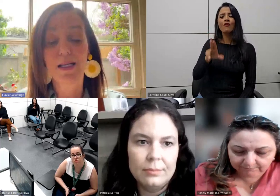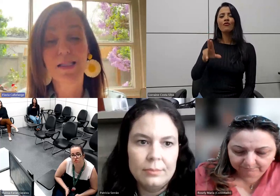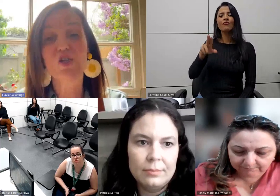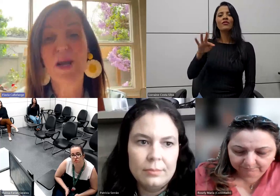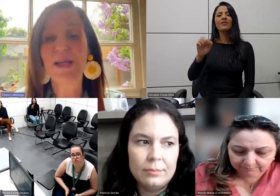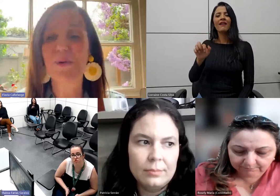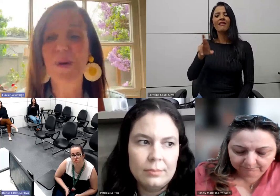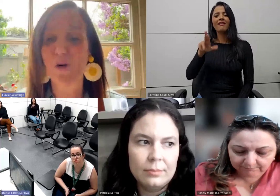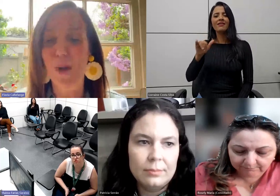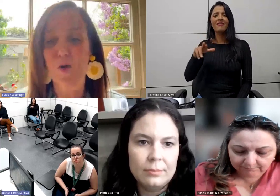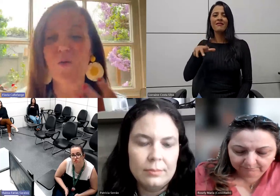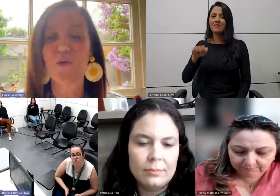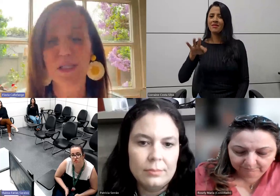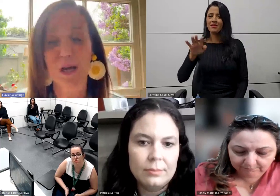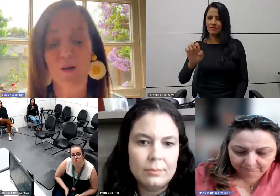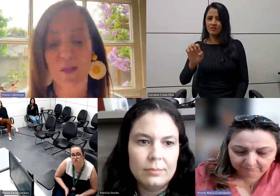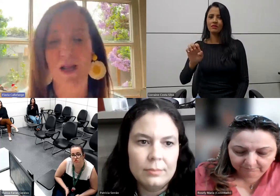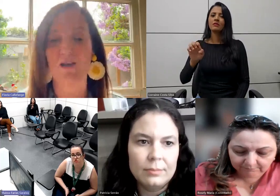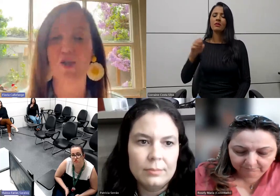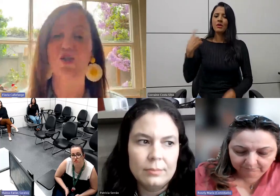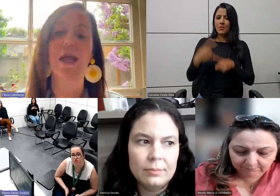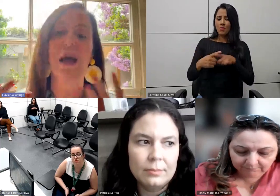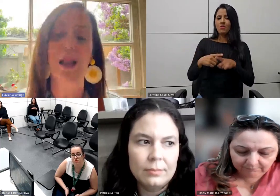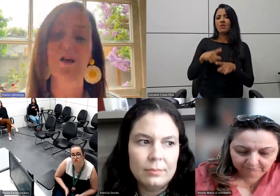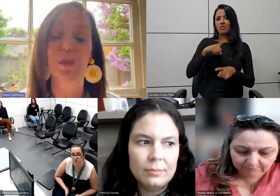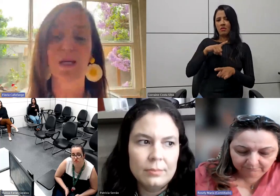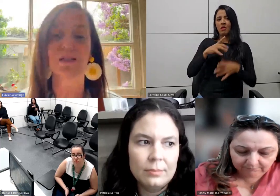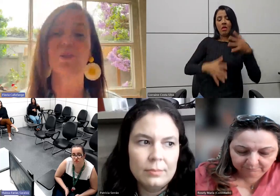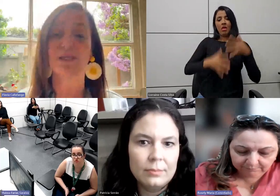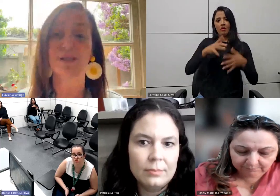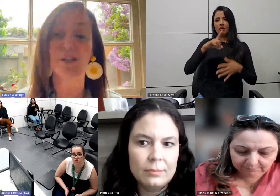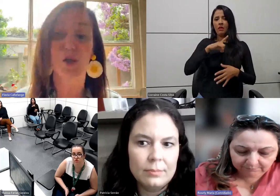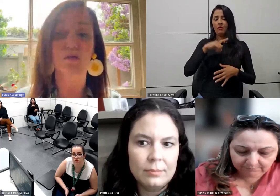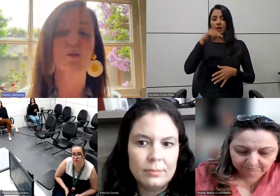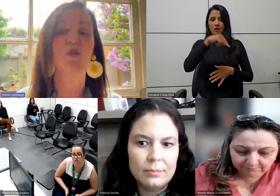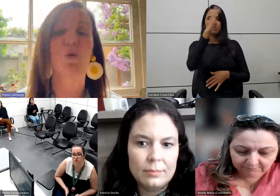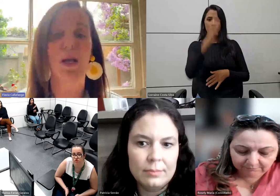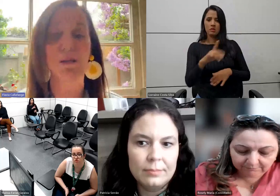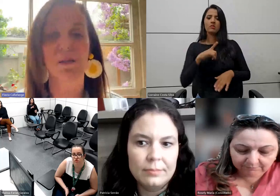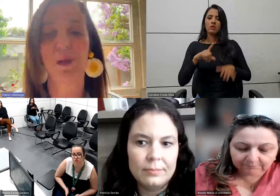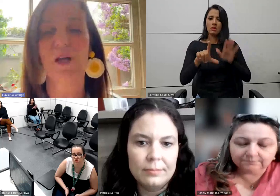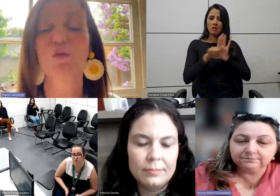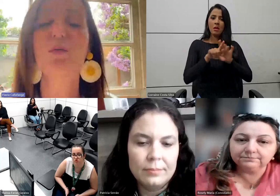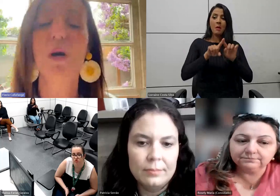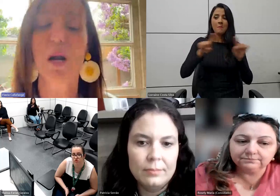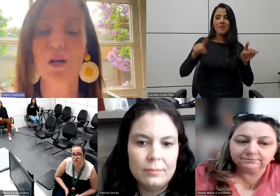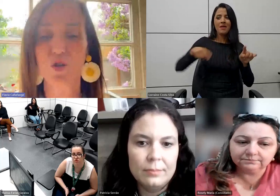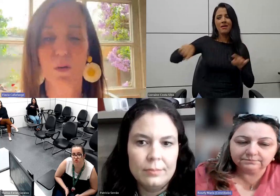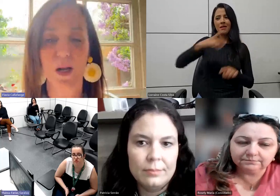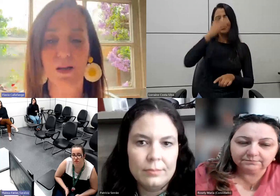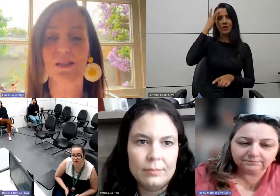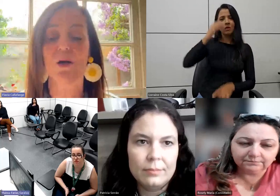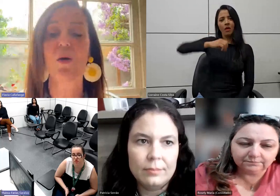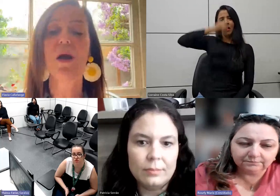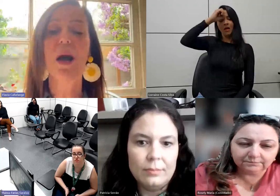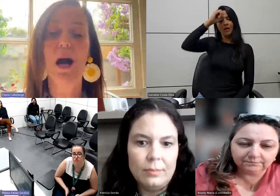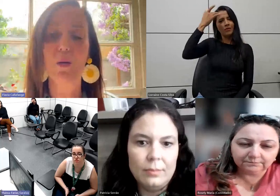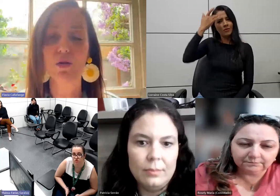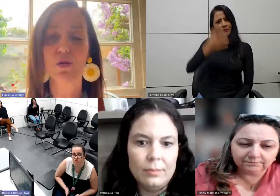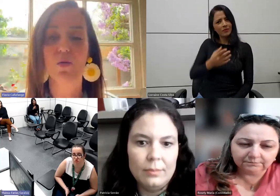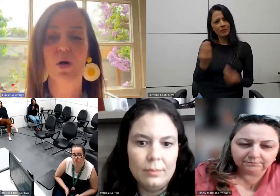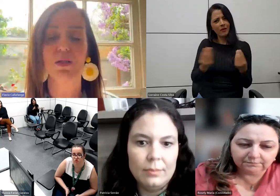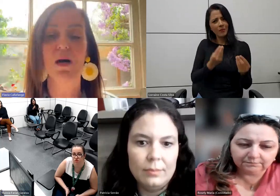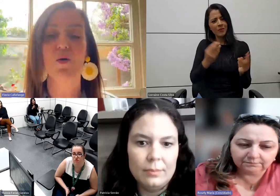porque existe ainda uma confusão, né? A gente tem a lei no Brasil, mas existe ainda um desconhecimento muito grande com relação